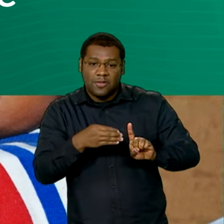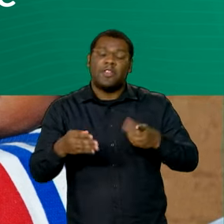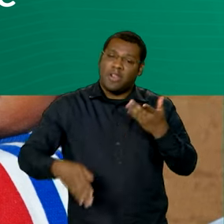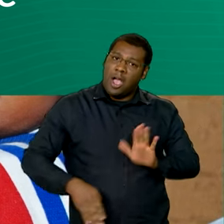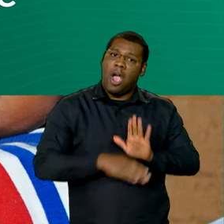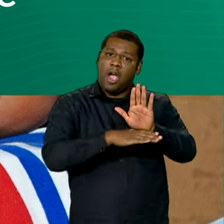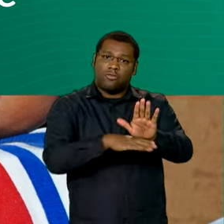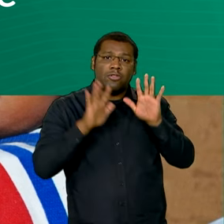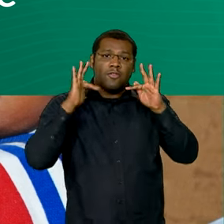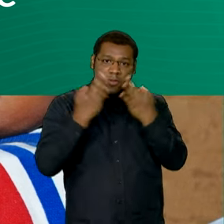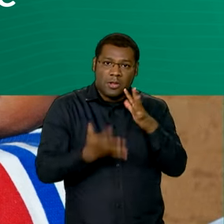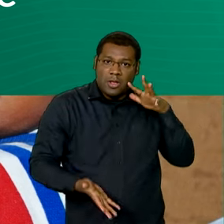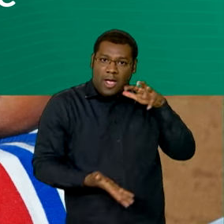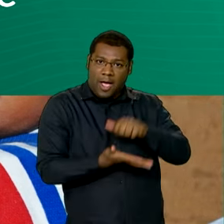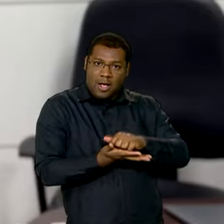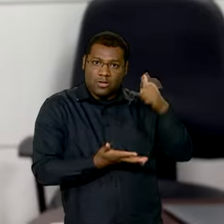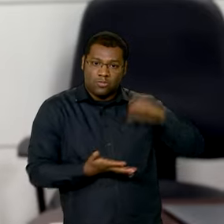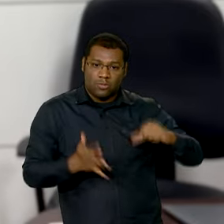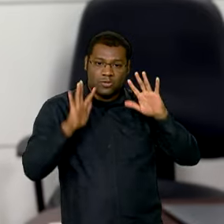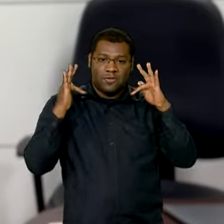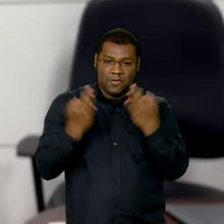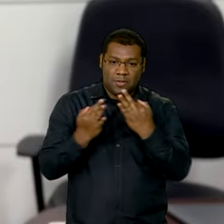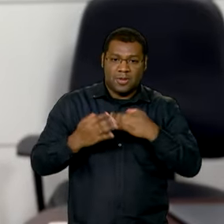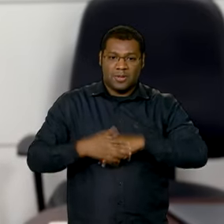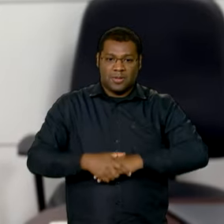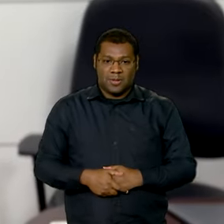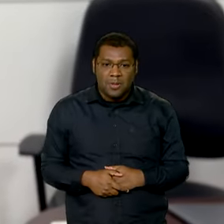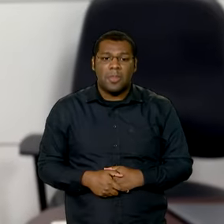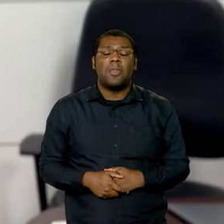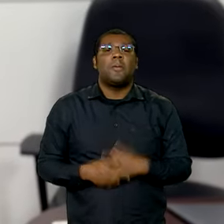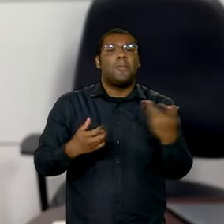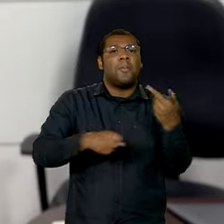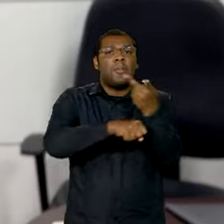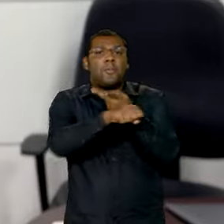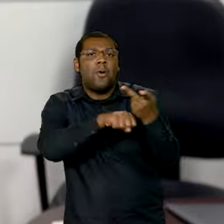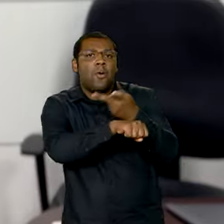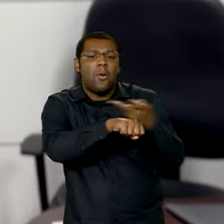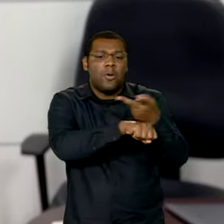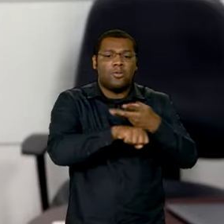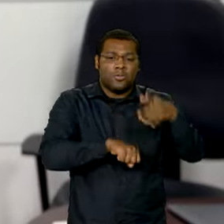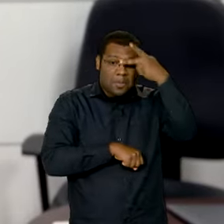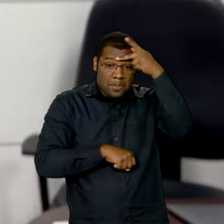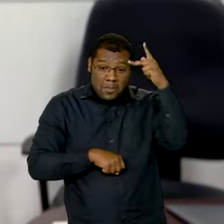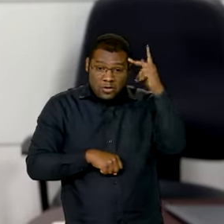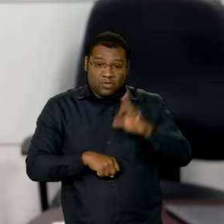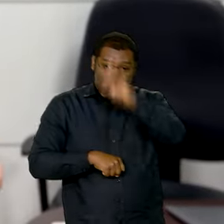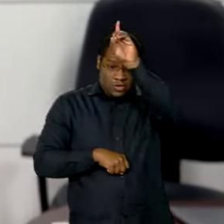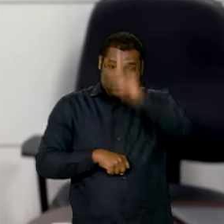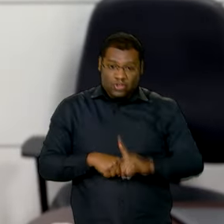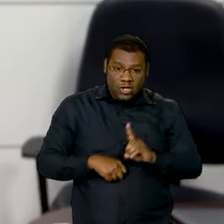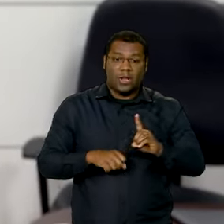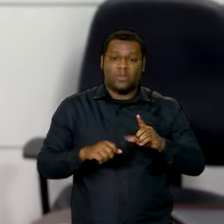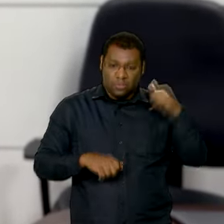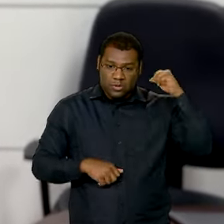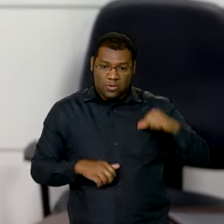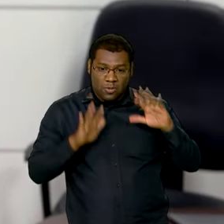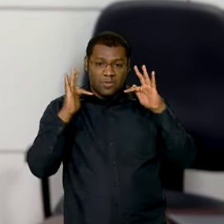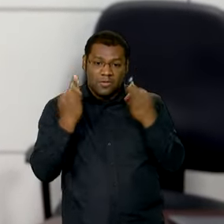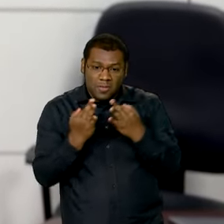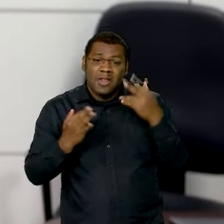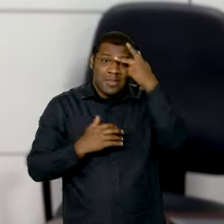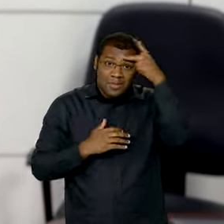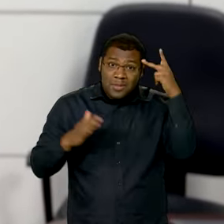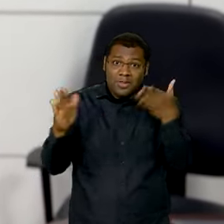beneficiadas pelo programa. Vai atrás de pessoas que têm o direito, ali estão muitas vezes passando